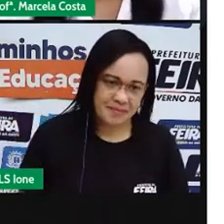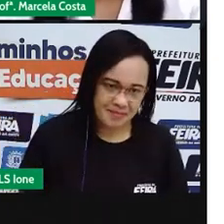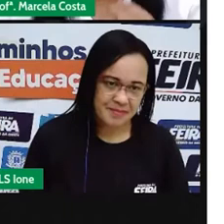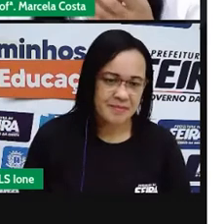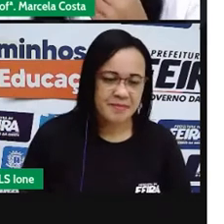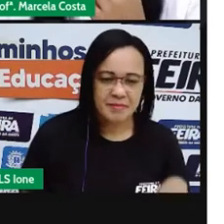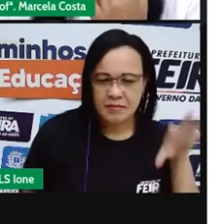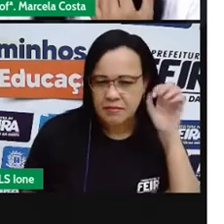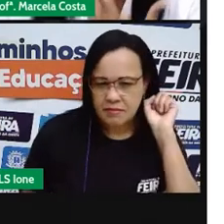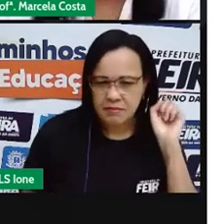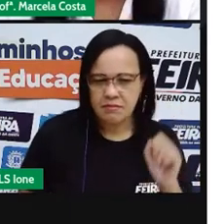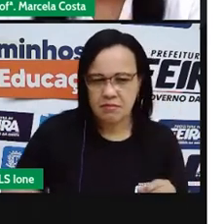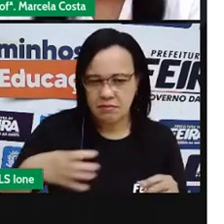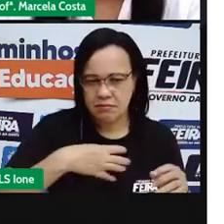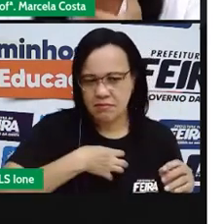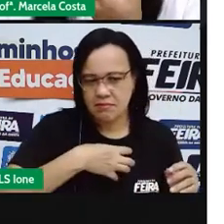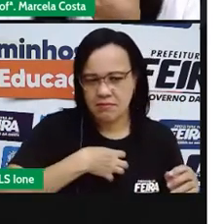escuta.